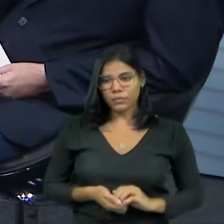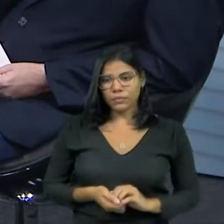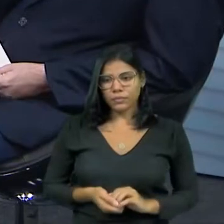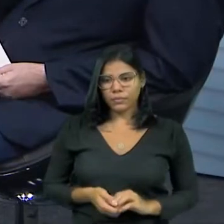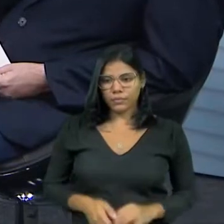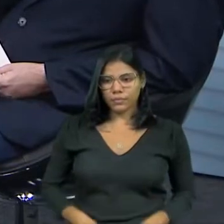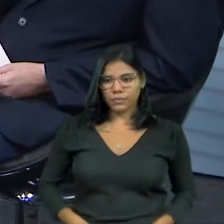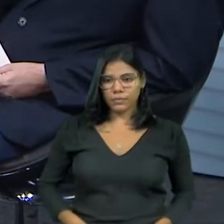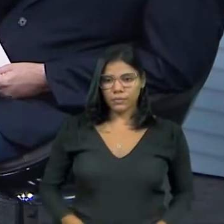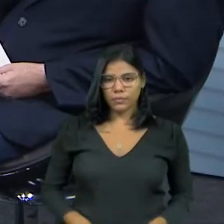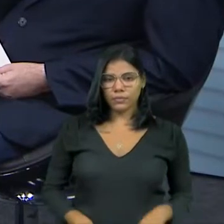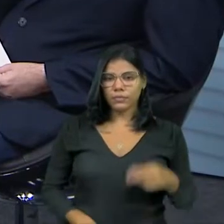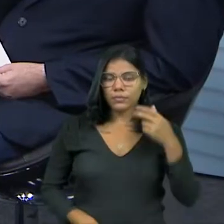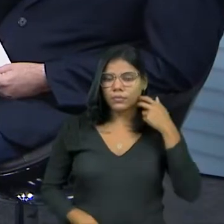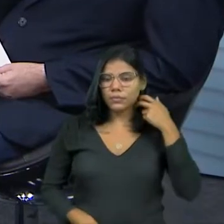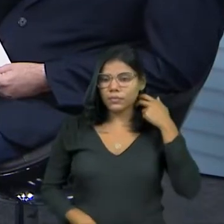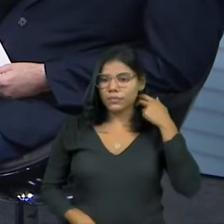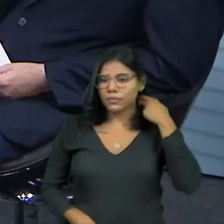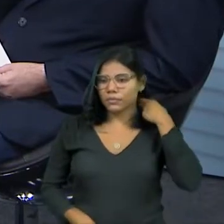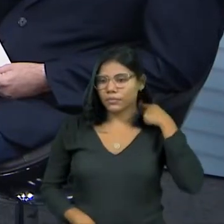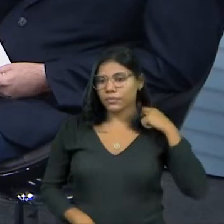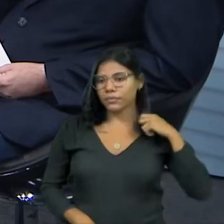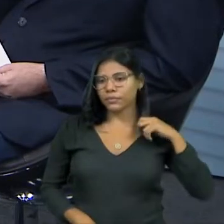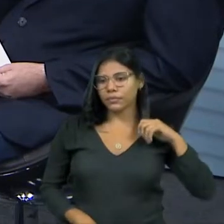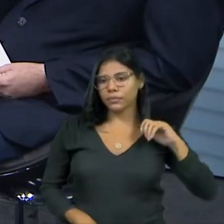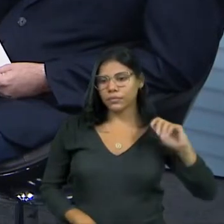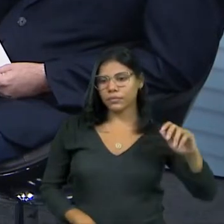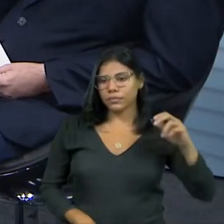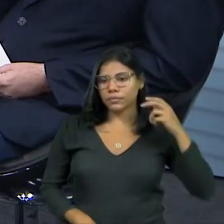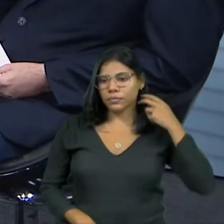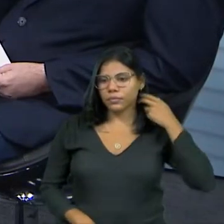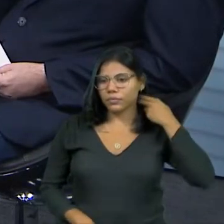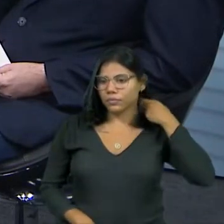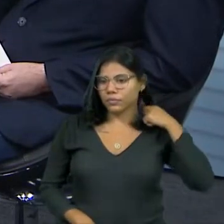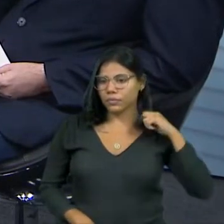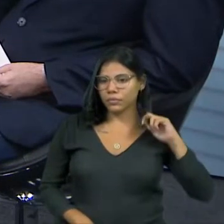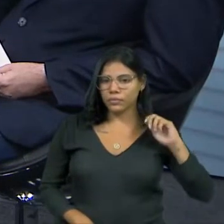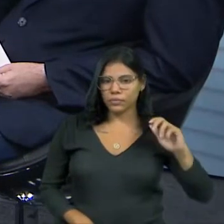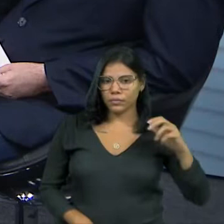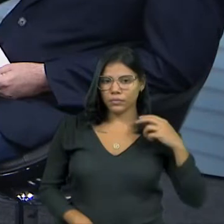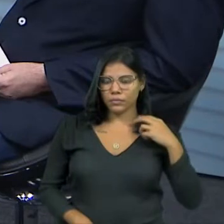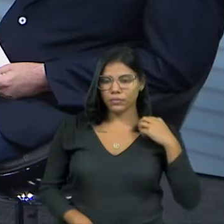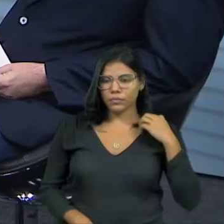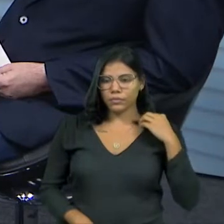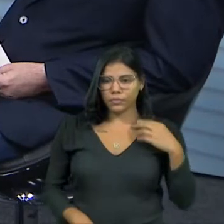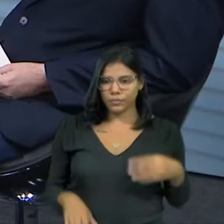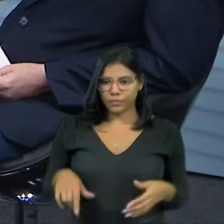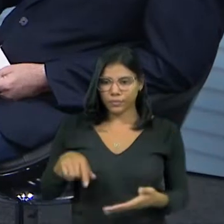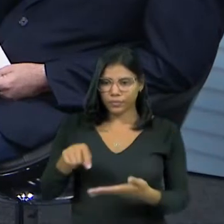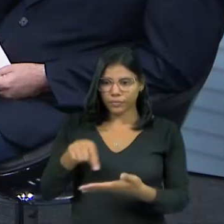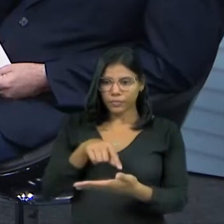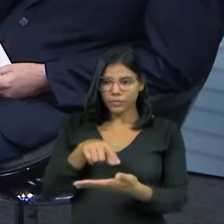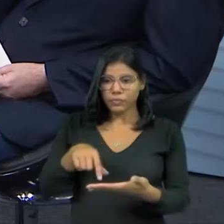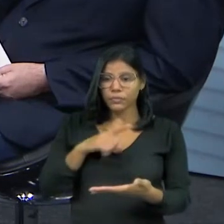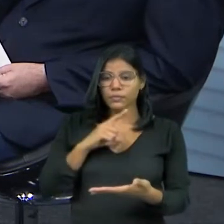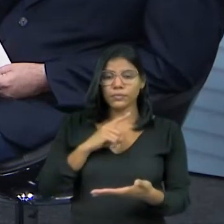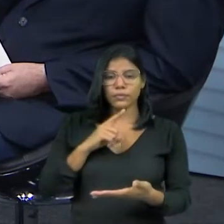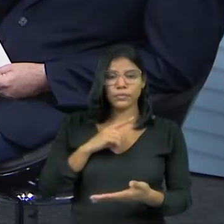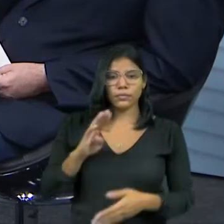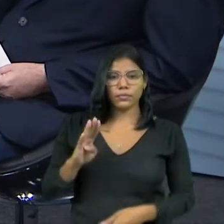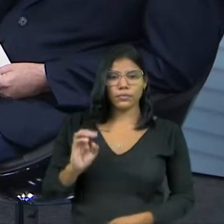perdeu no segundo turno, Porque, assim, toda urna emite os cinco boletins de urna. É, aqui na Assembleia a vê. Então,